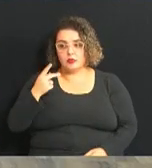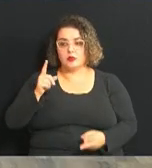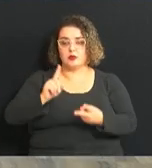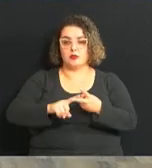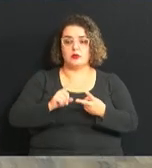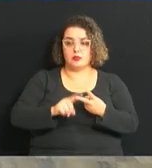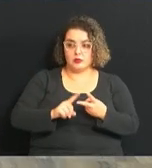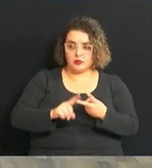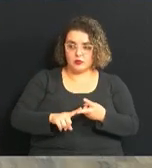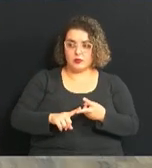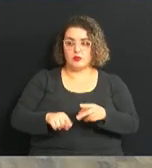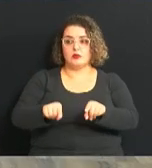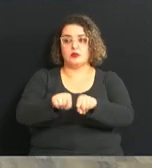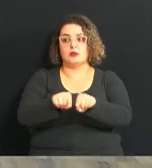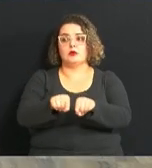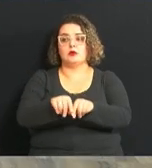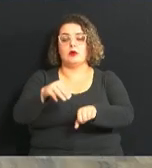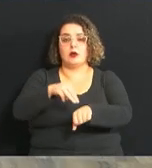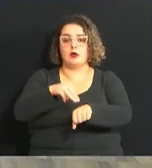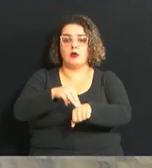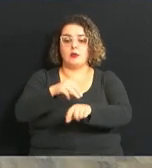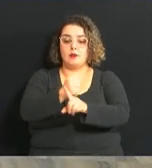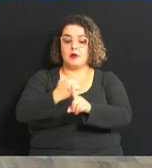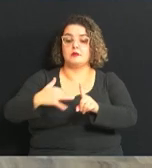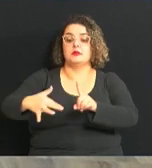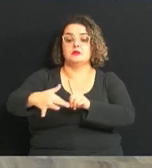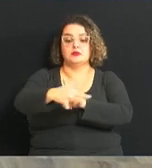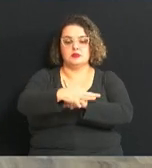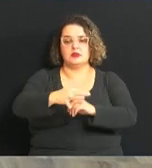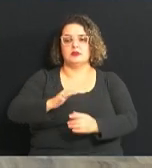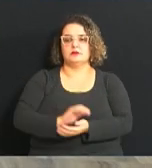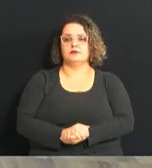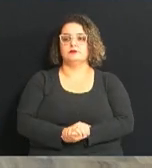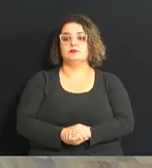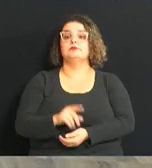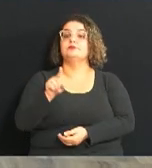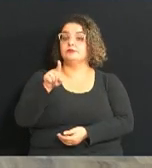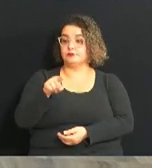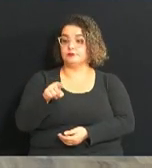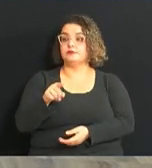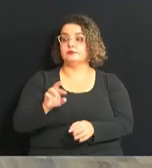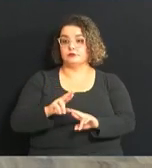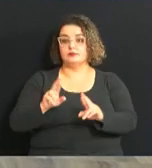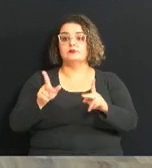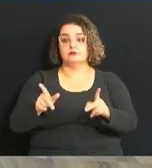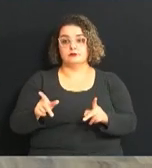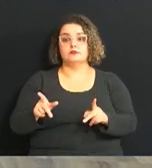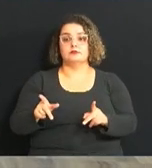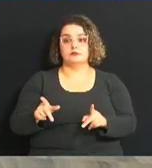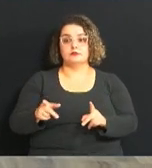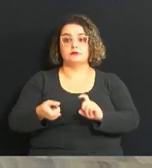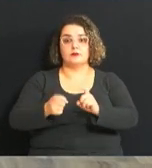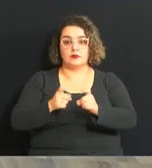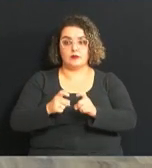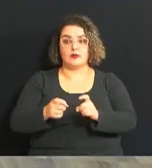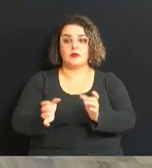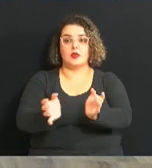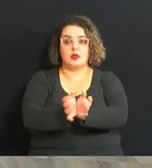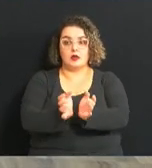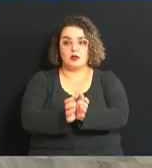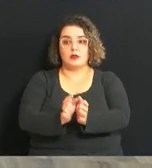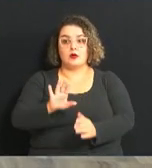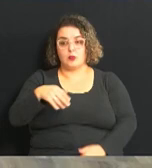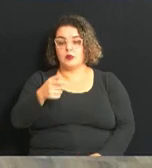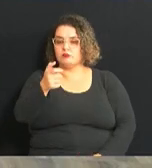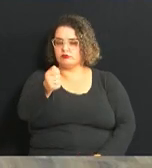e também por membros da sociedade. Então, essa é a diferença das reuniões de comissões, né? Para você, quando liga